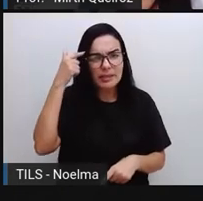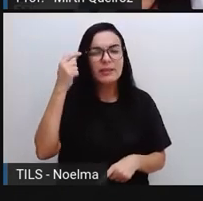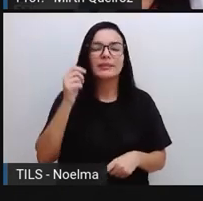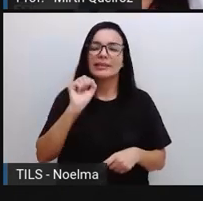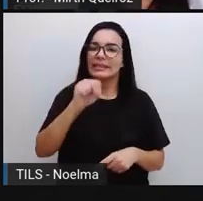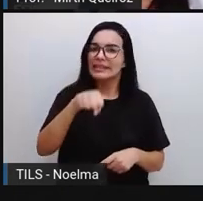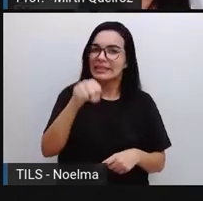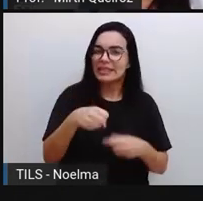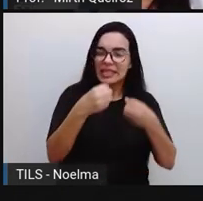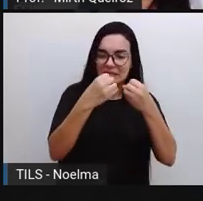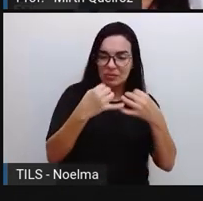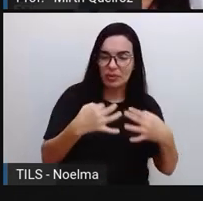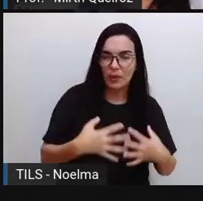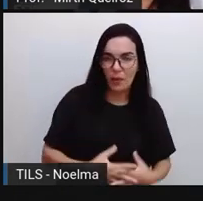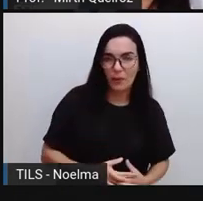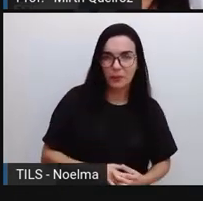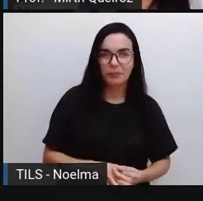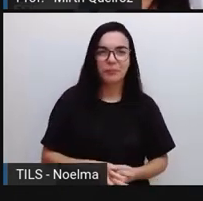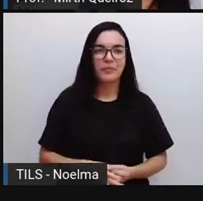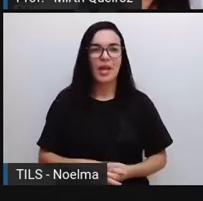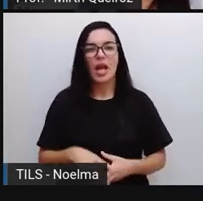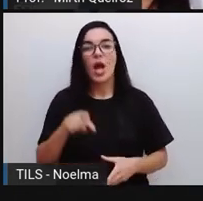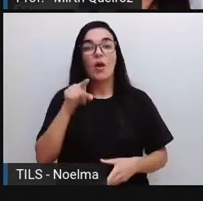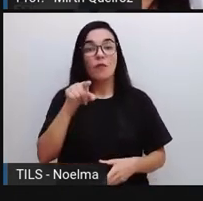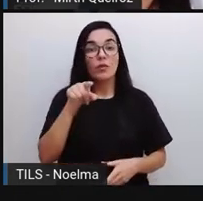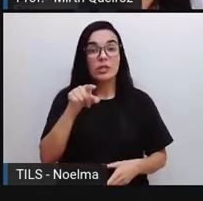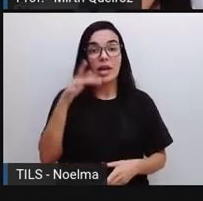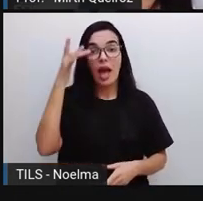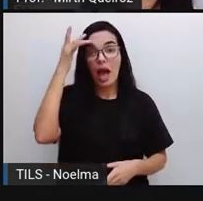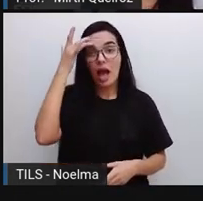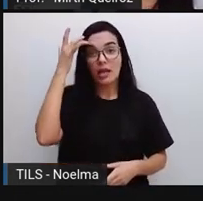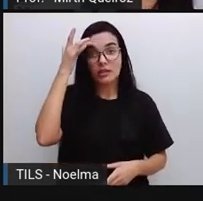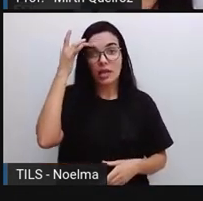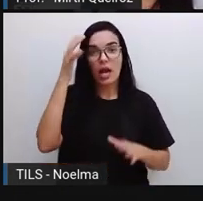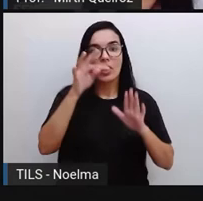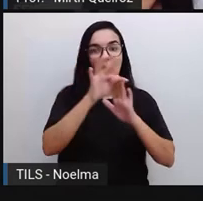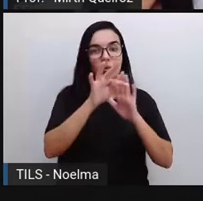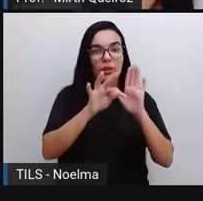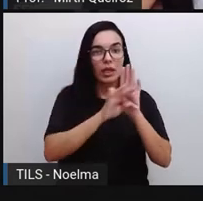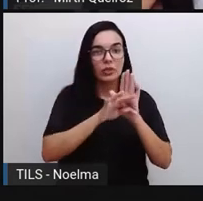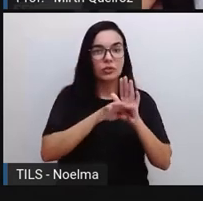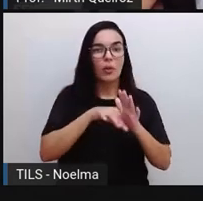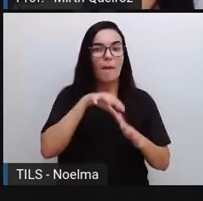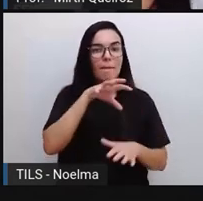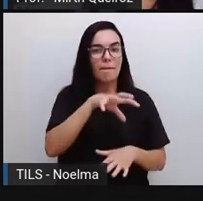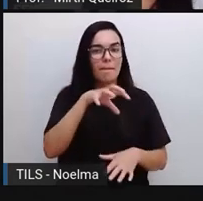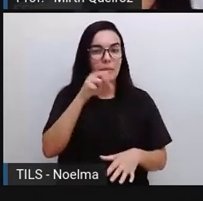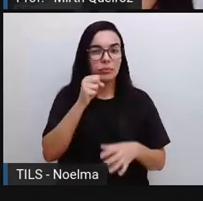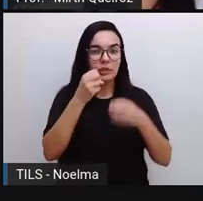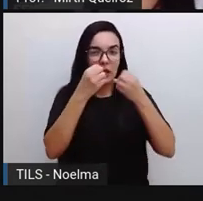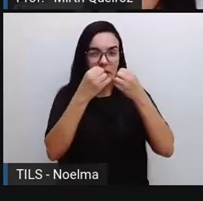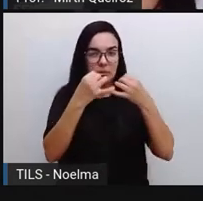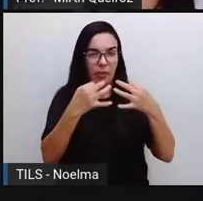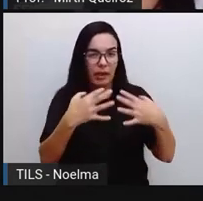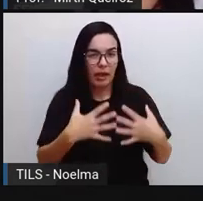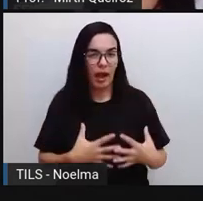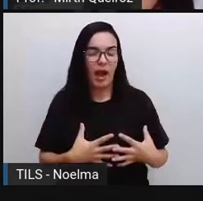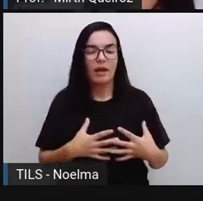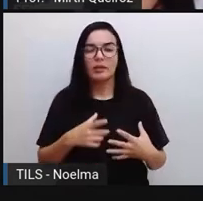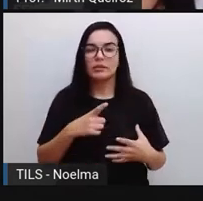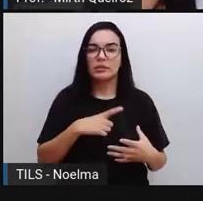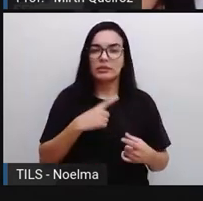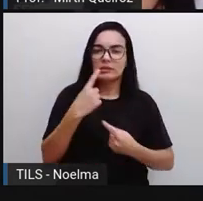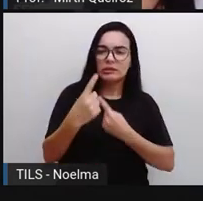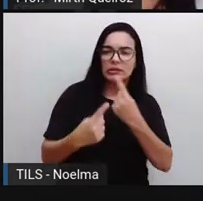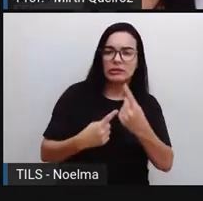que esse texto, ele busca explicar certos assuntos e curiosidades? Esse tipo de texto que busca